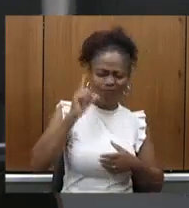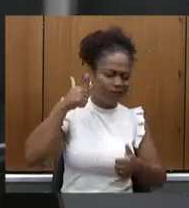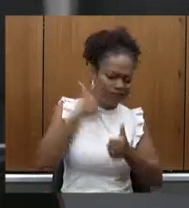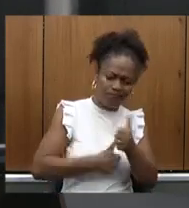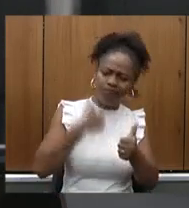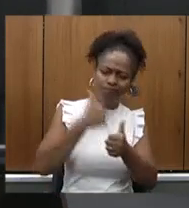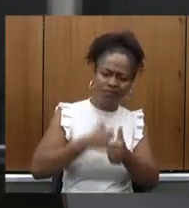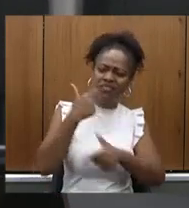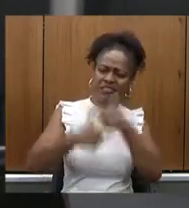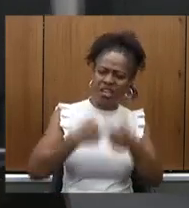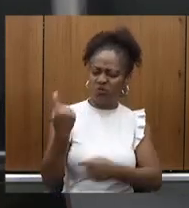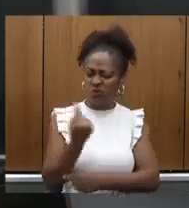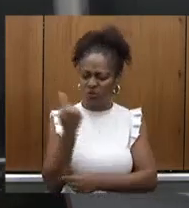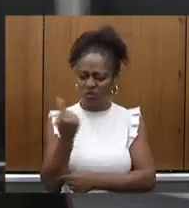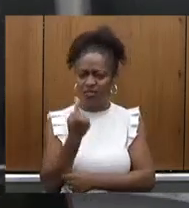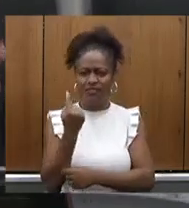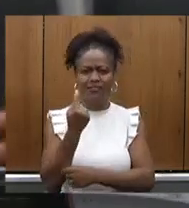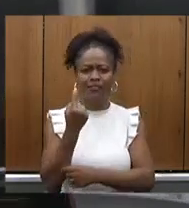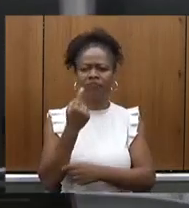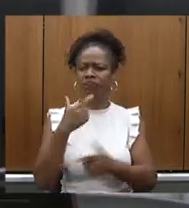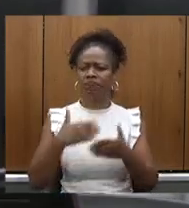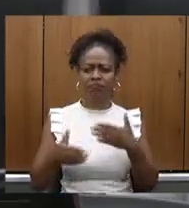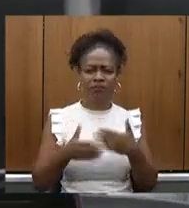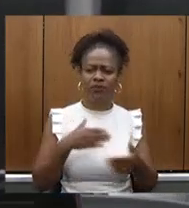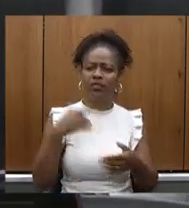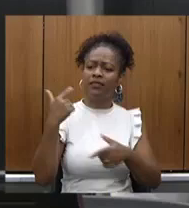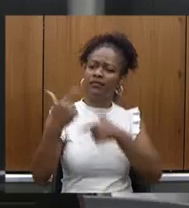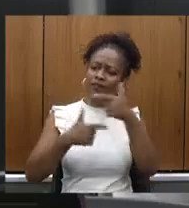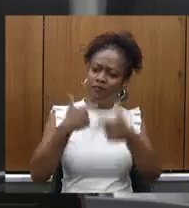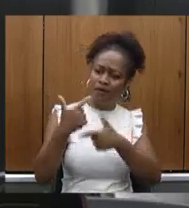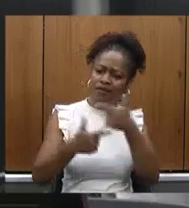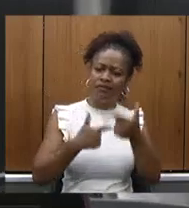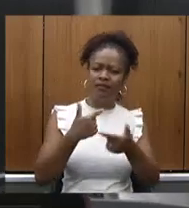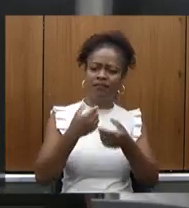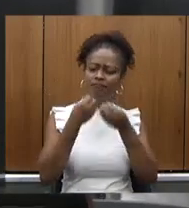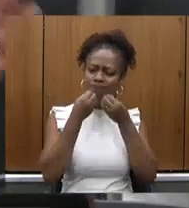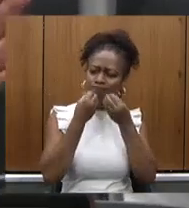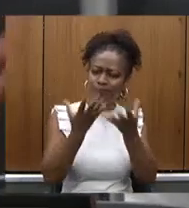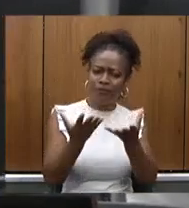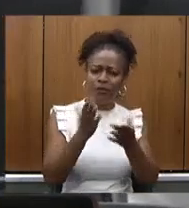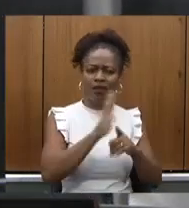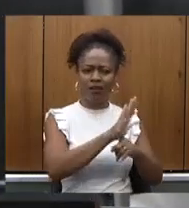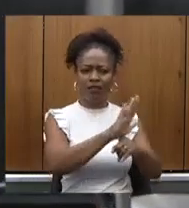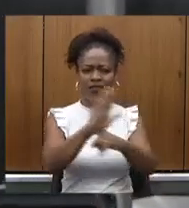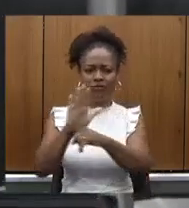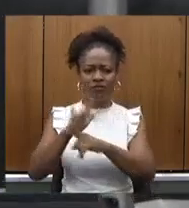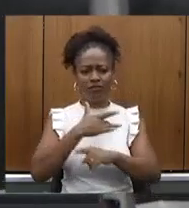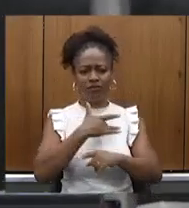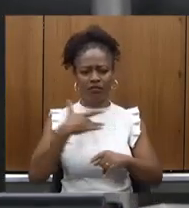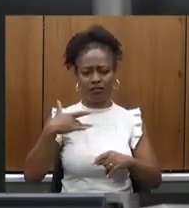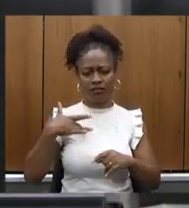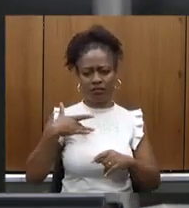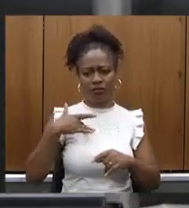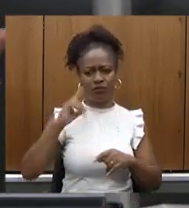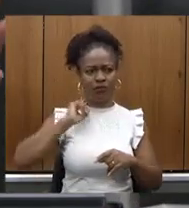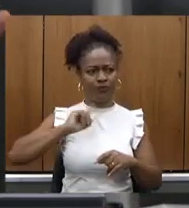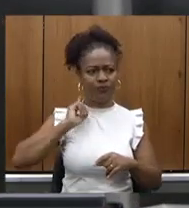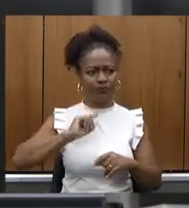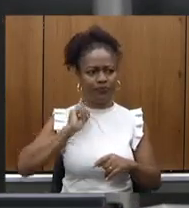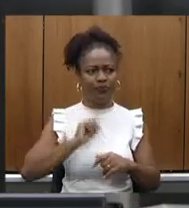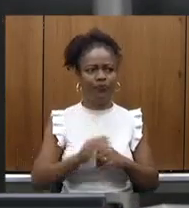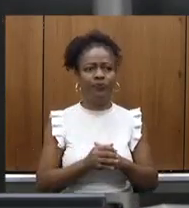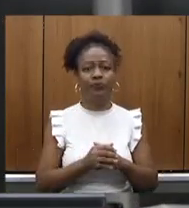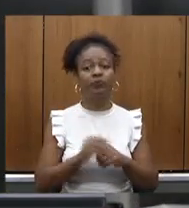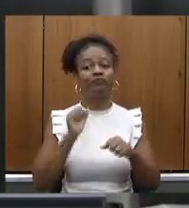solitárias somente trabalhando para o bem estar da nossa saúde do povo mineiro a pandemia